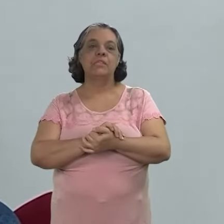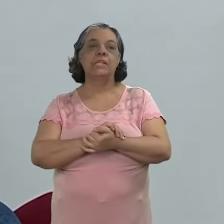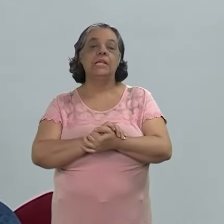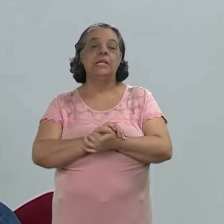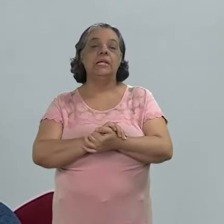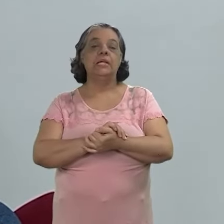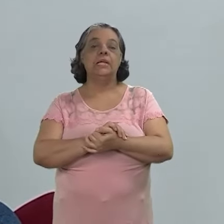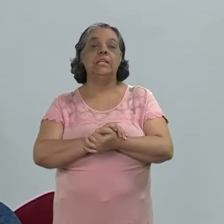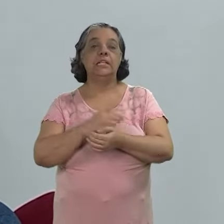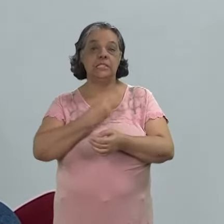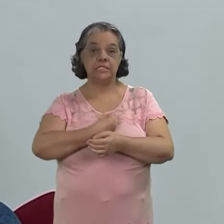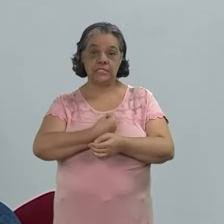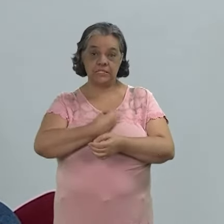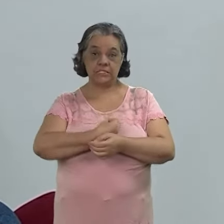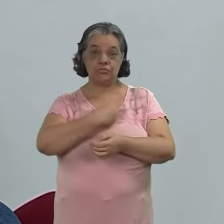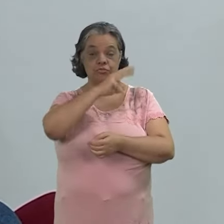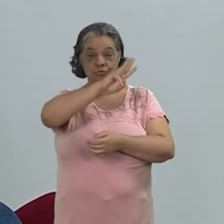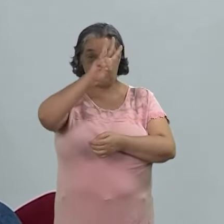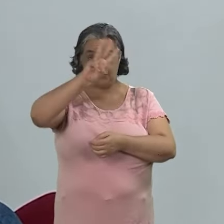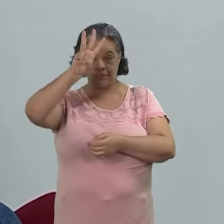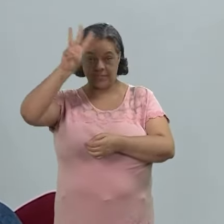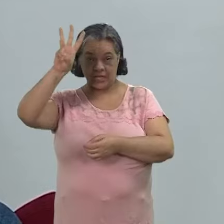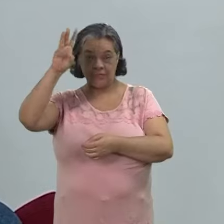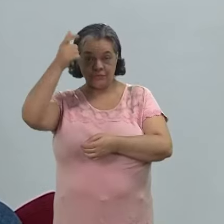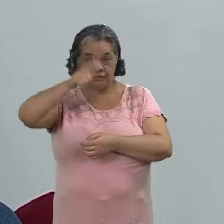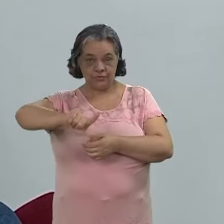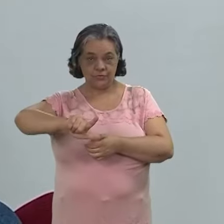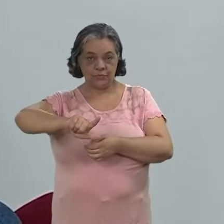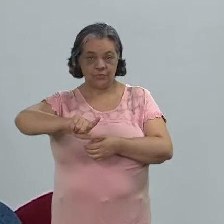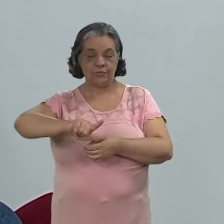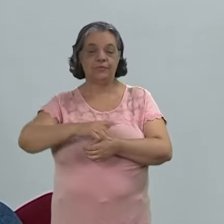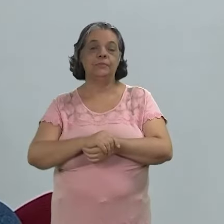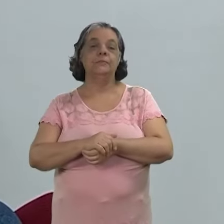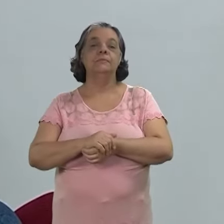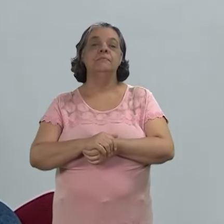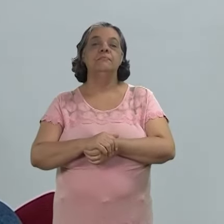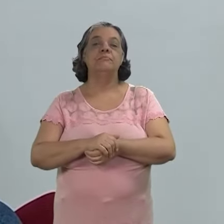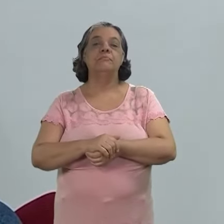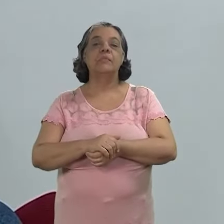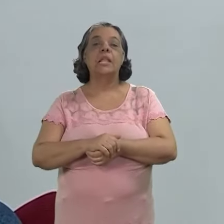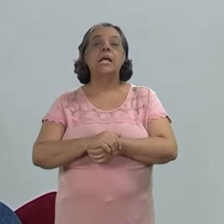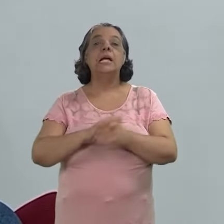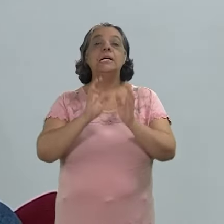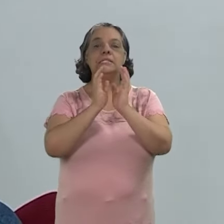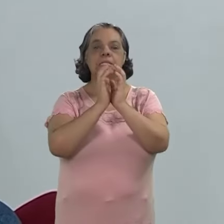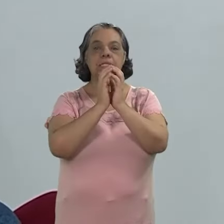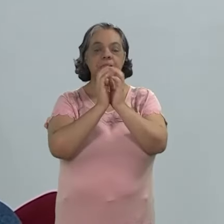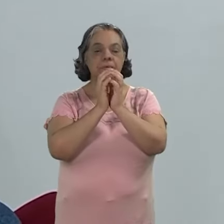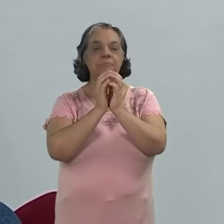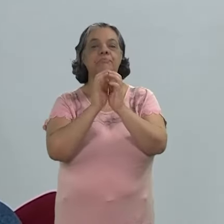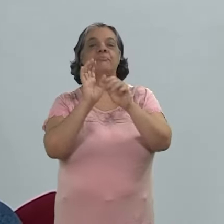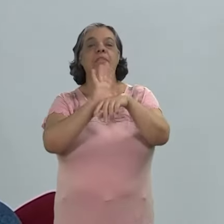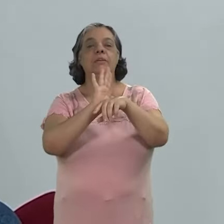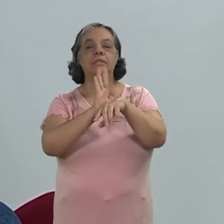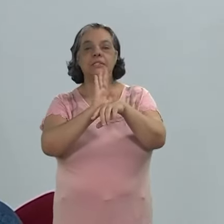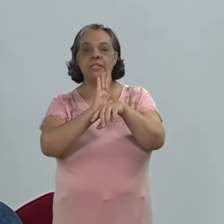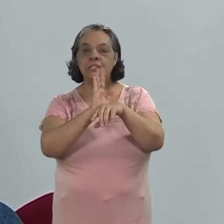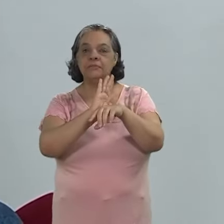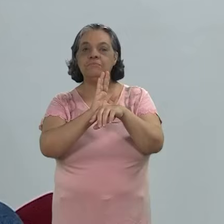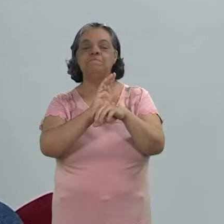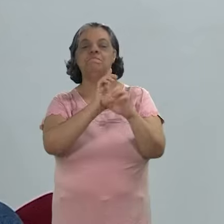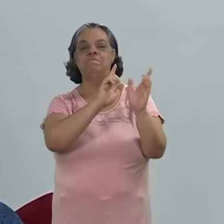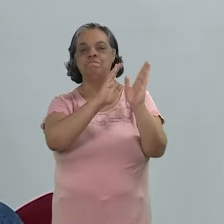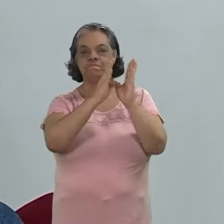a Cinemateca Pernambucana existe no site vou repetir para quem não pegou ali no primeiro bloco que é Cinemateca Pernambucana